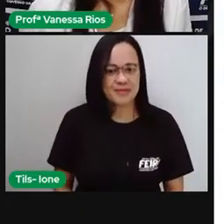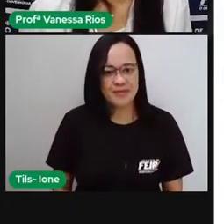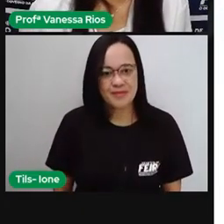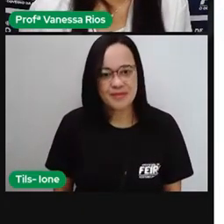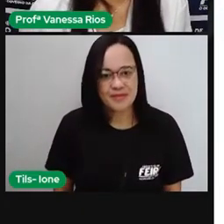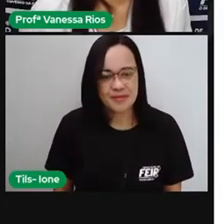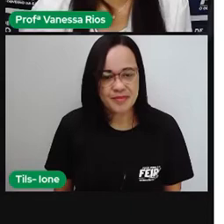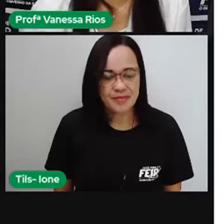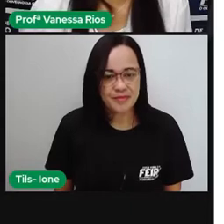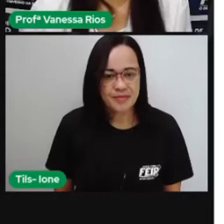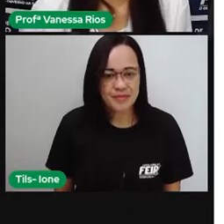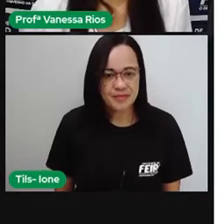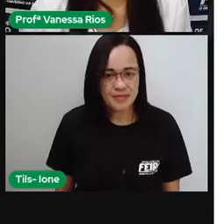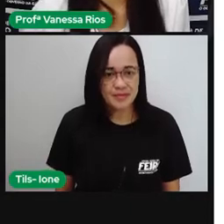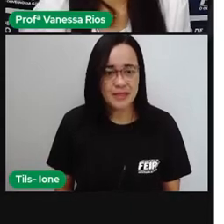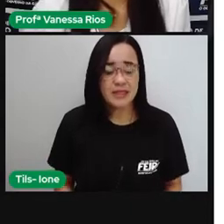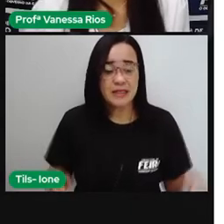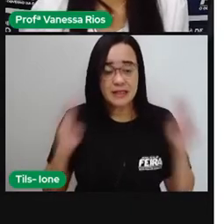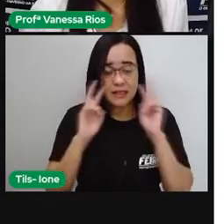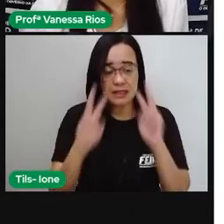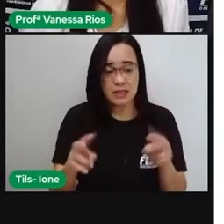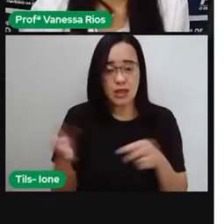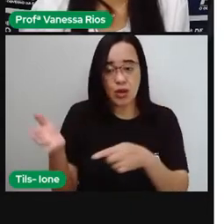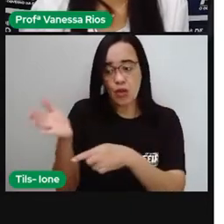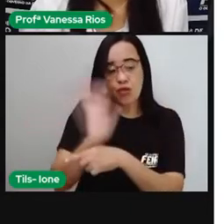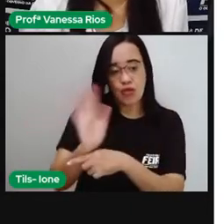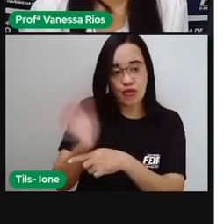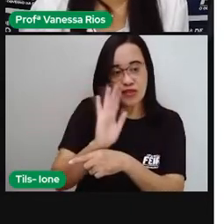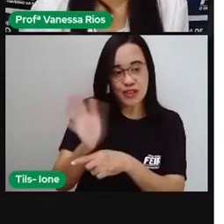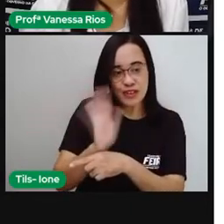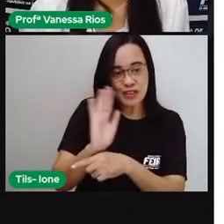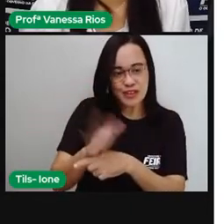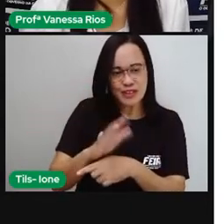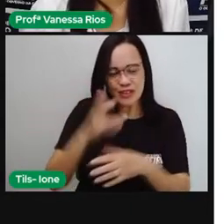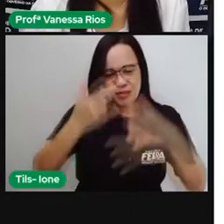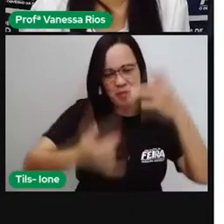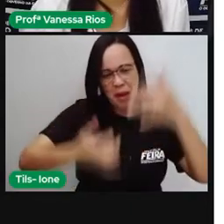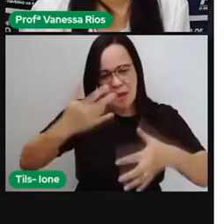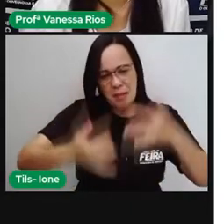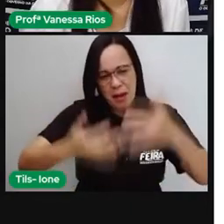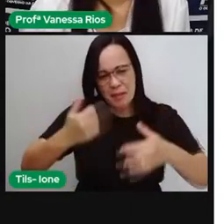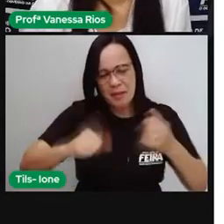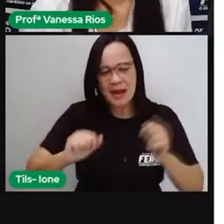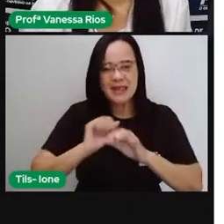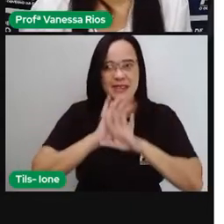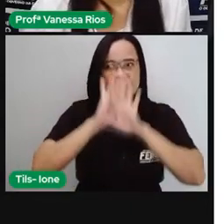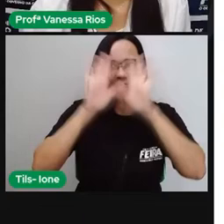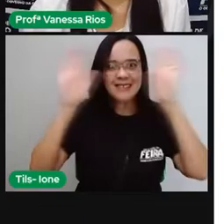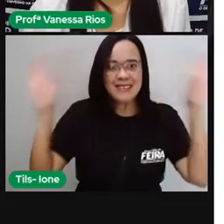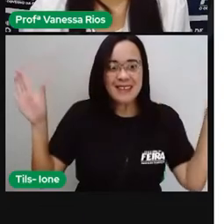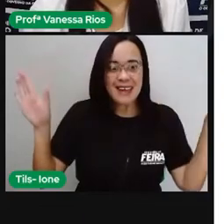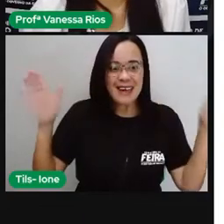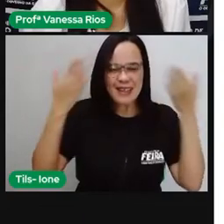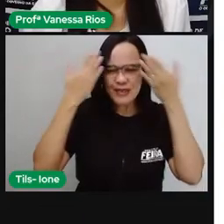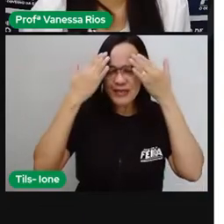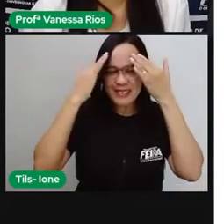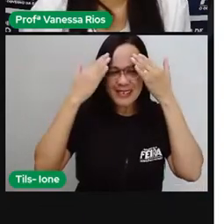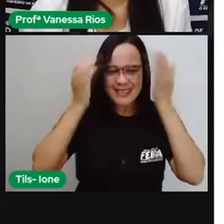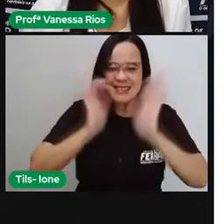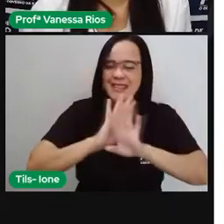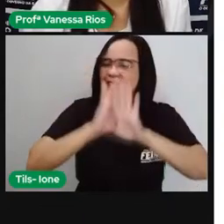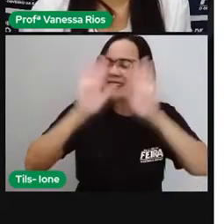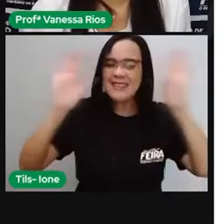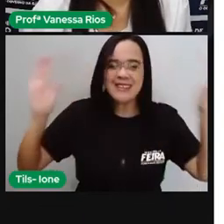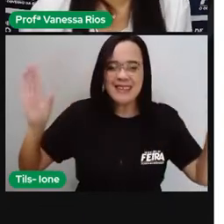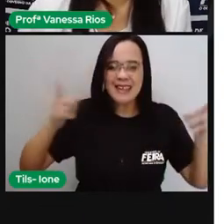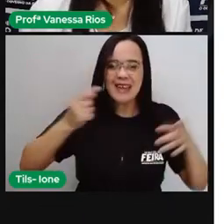E aí, a Pró tem um vídeo, né? Com todas essas explicações, para que a gente compreenda melhor o caminho aí que o sangue